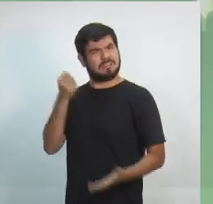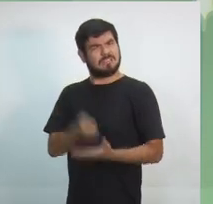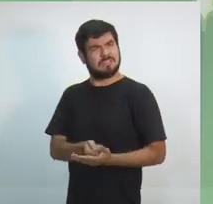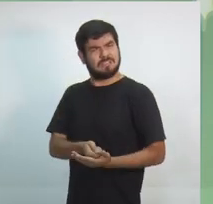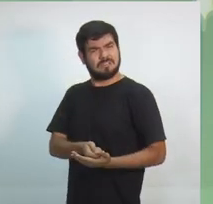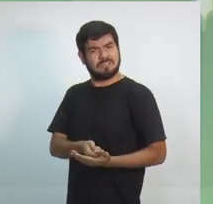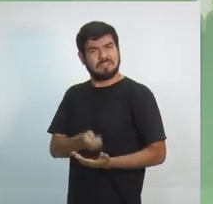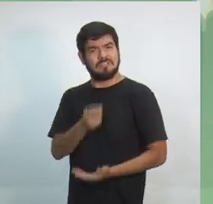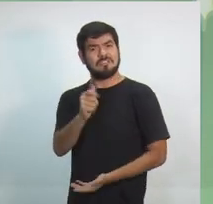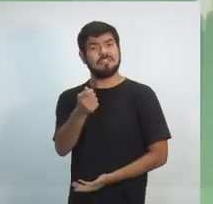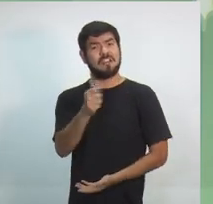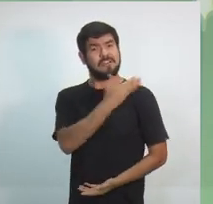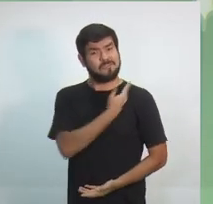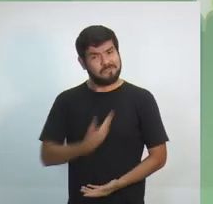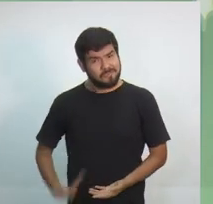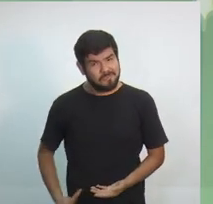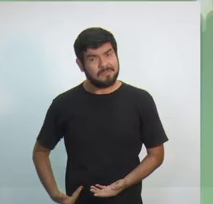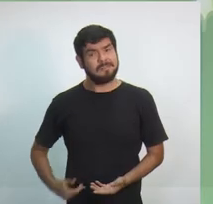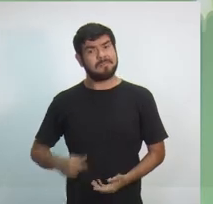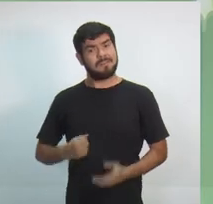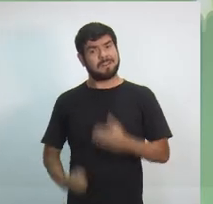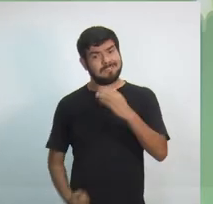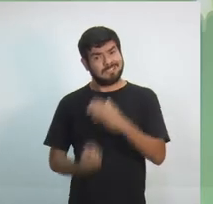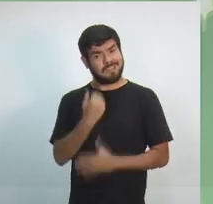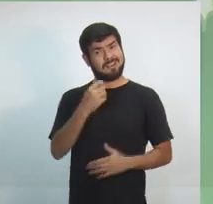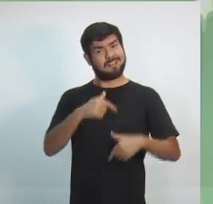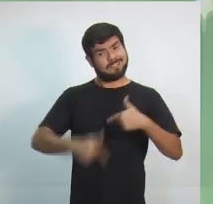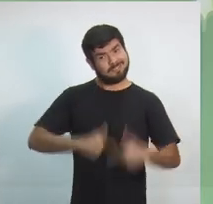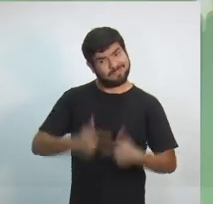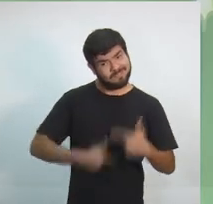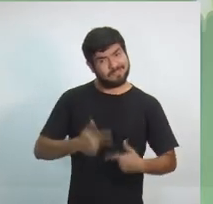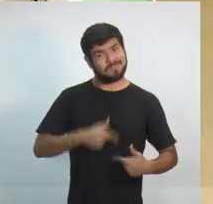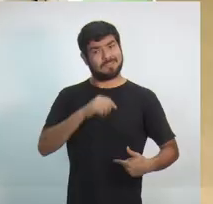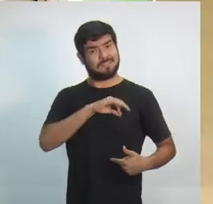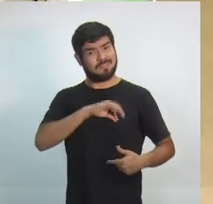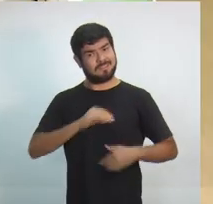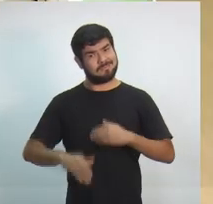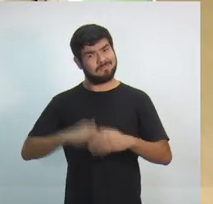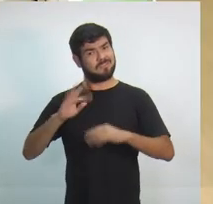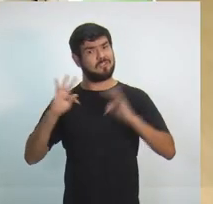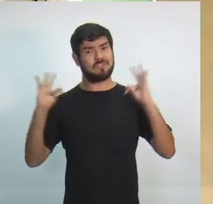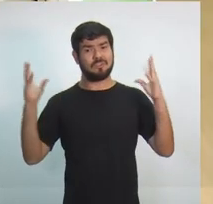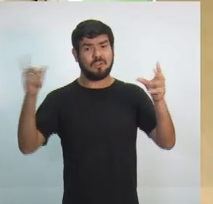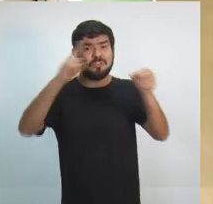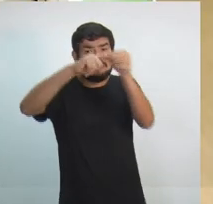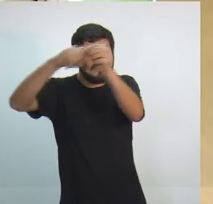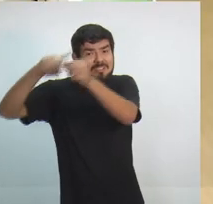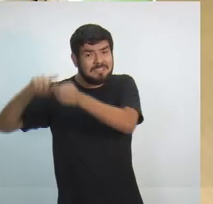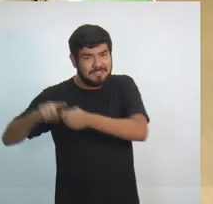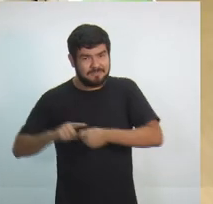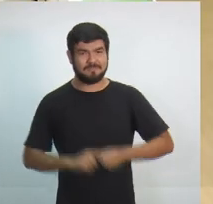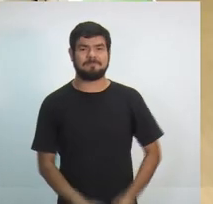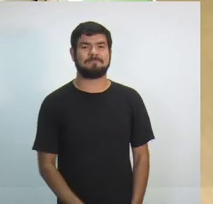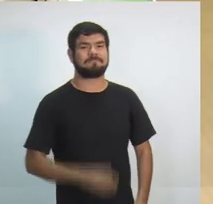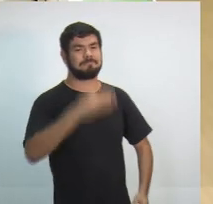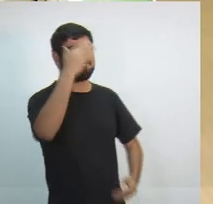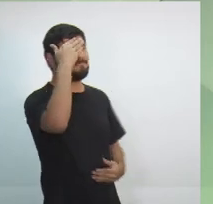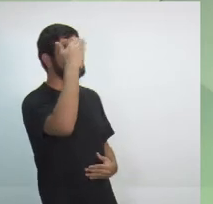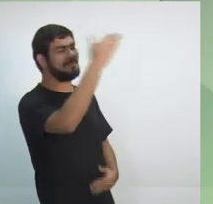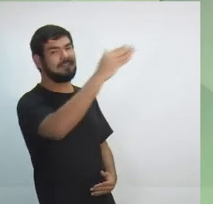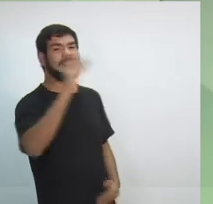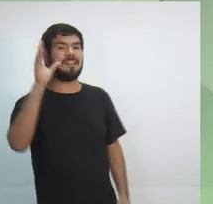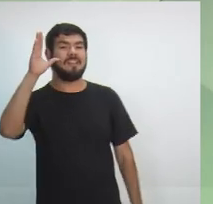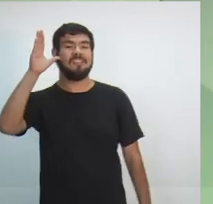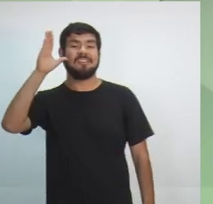para gerar desenvolvimento, para gerar emprego e renda em todos os municípios. Muito obrigada, candidata Lúcia Antony.